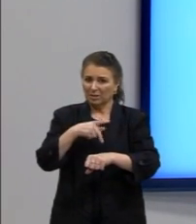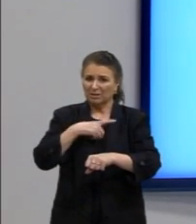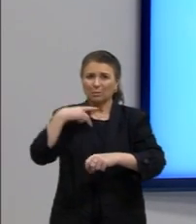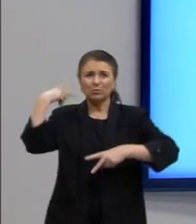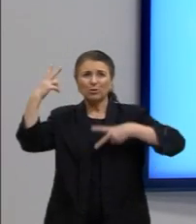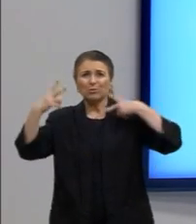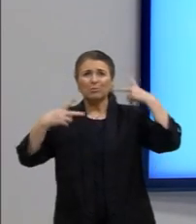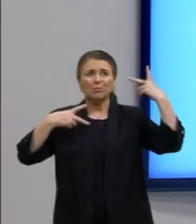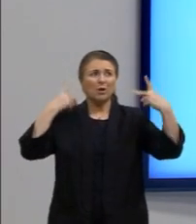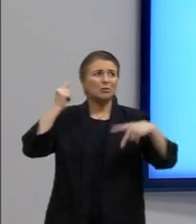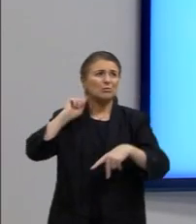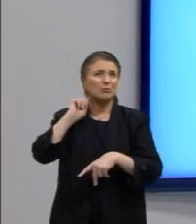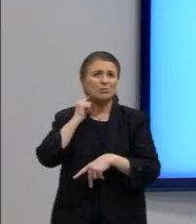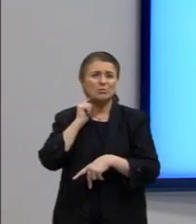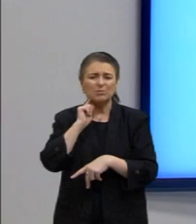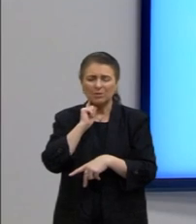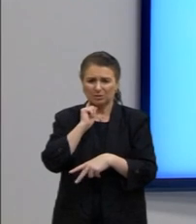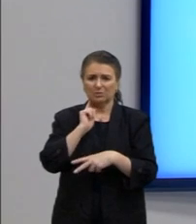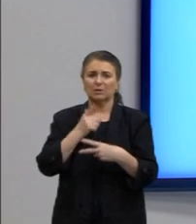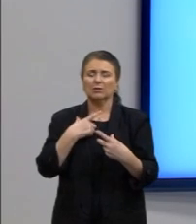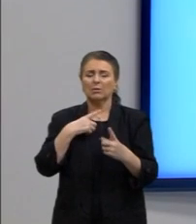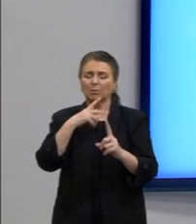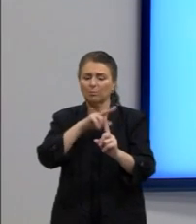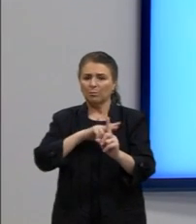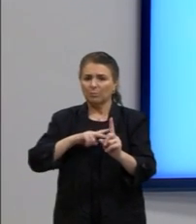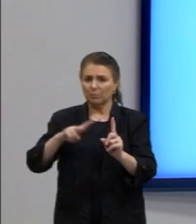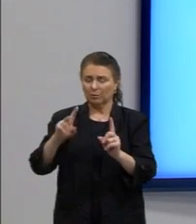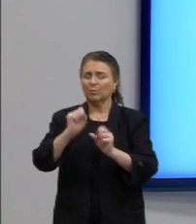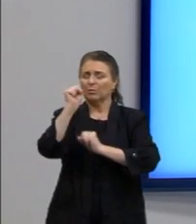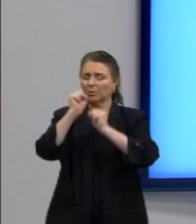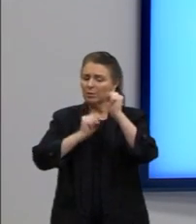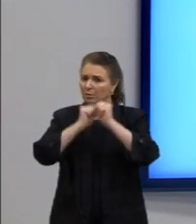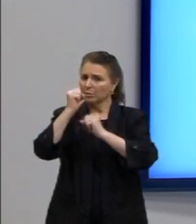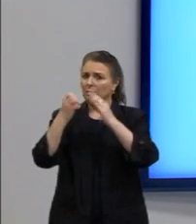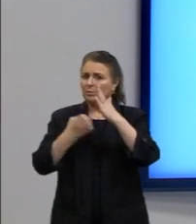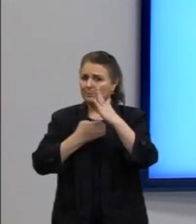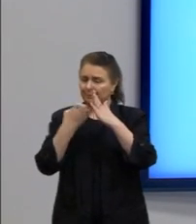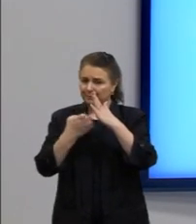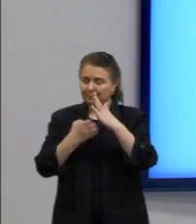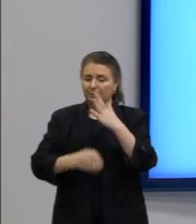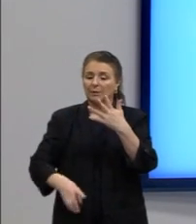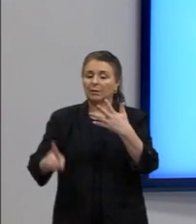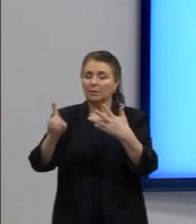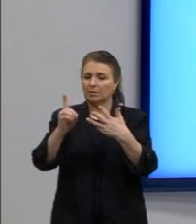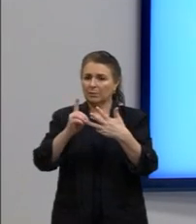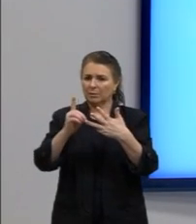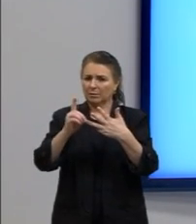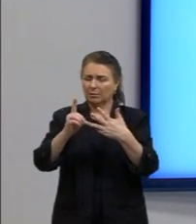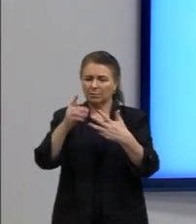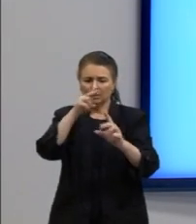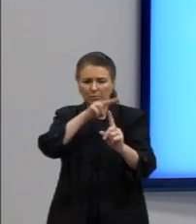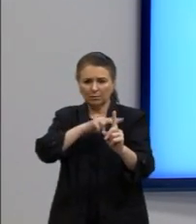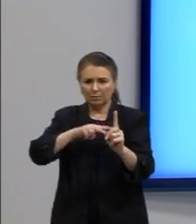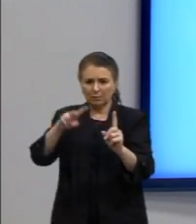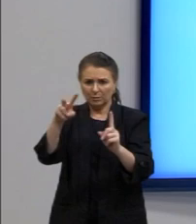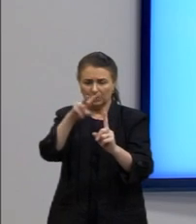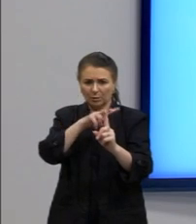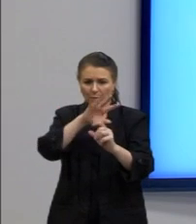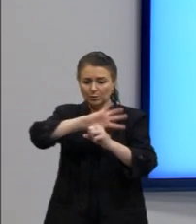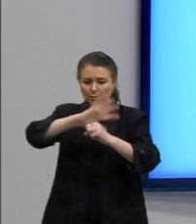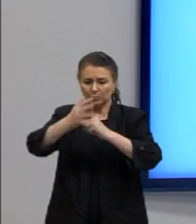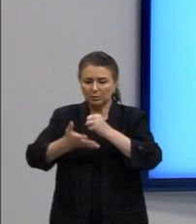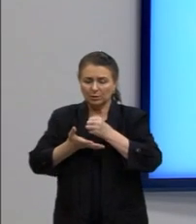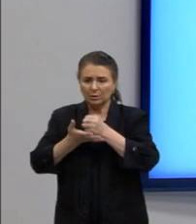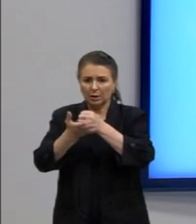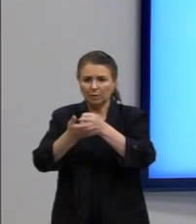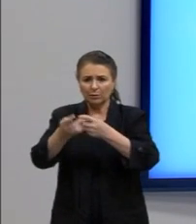não está com essa concepção de indústria. D. Concepção sustentável da economia? Pelo contrário,